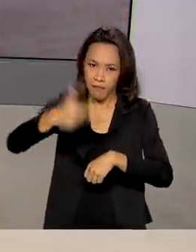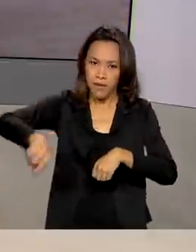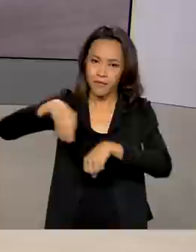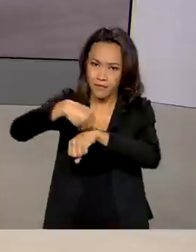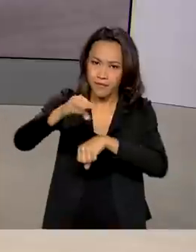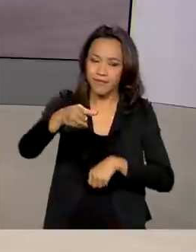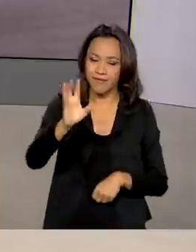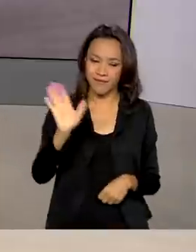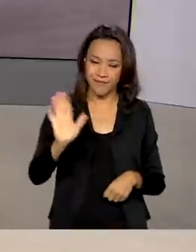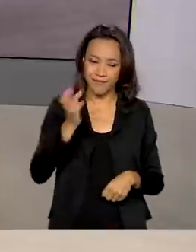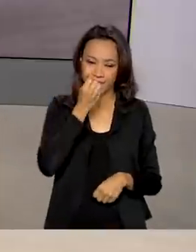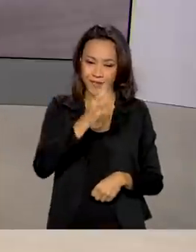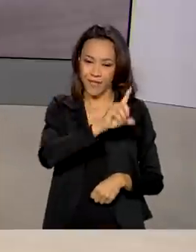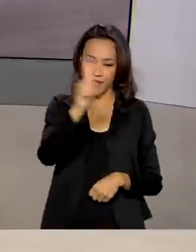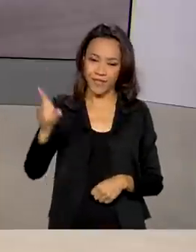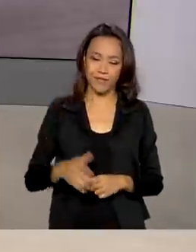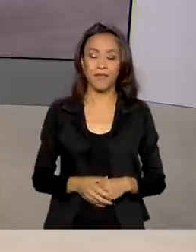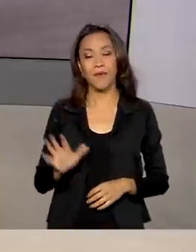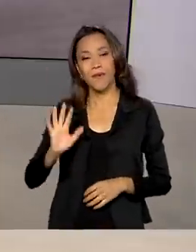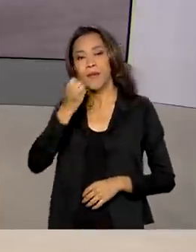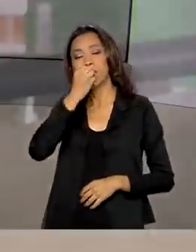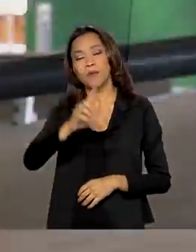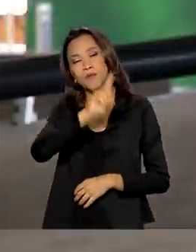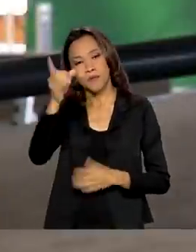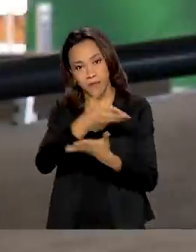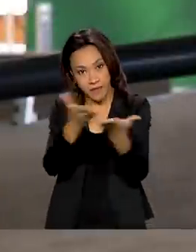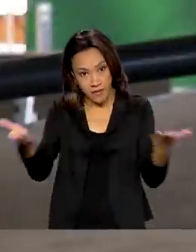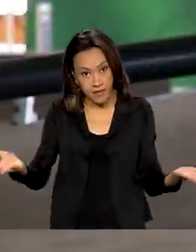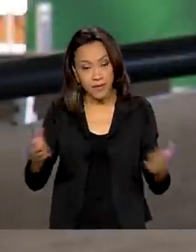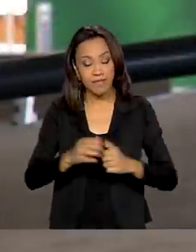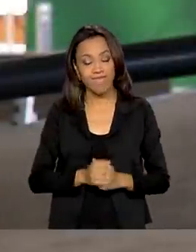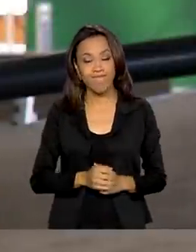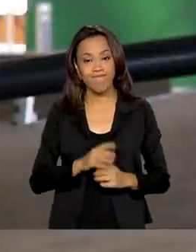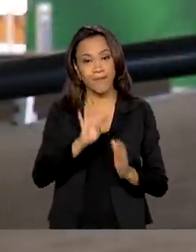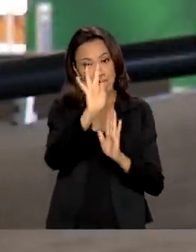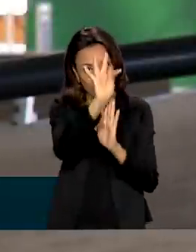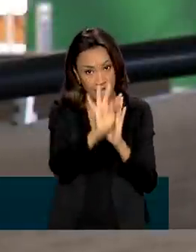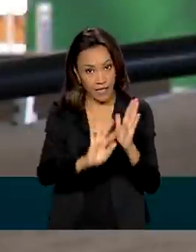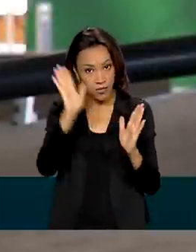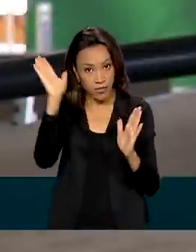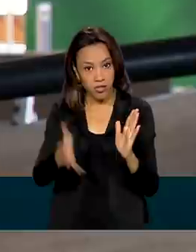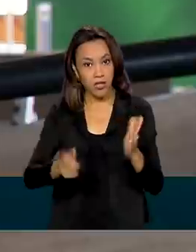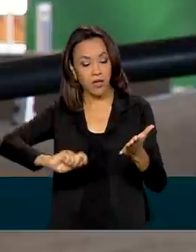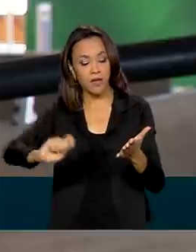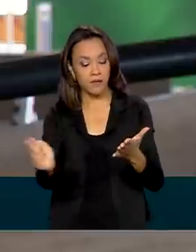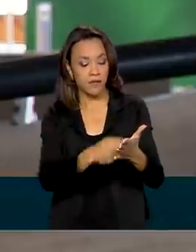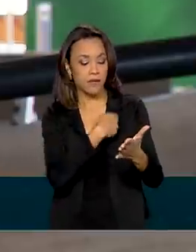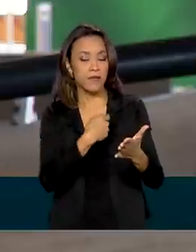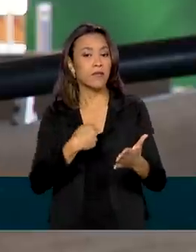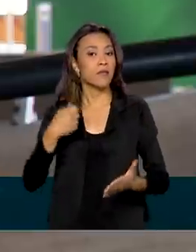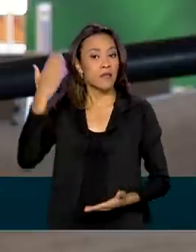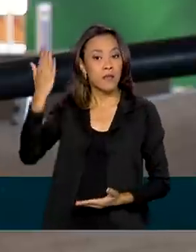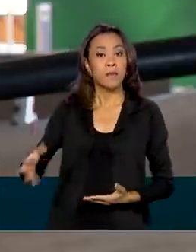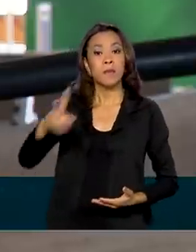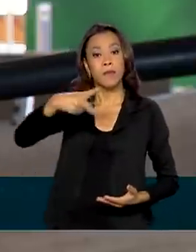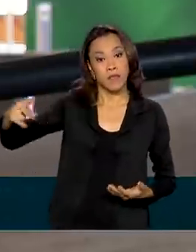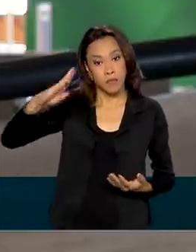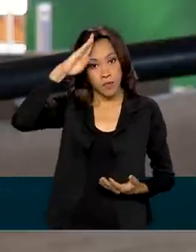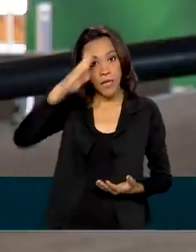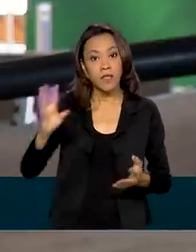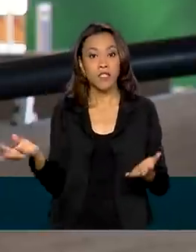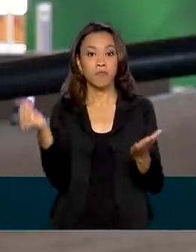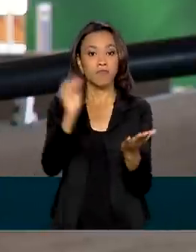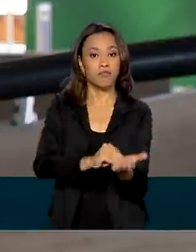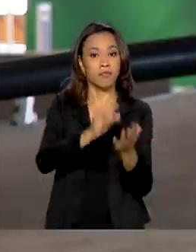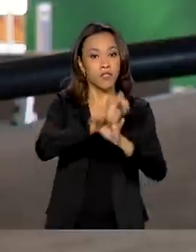dia. Oi, Renata, bom dia para você, bom dia a todos. Pois é, esse texto assinado pelo presidente Jair Bolsonaro, publicado no